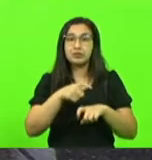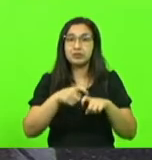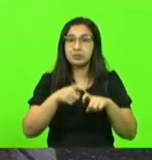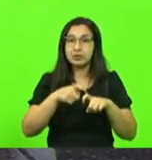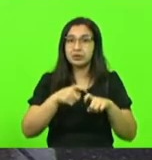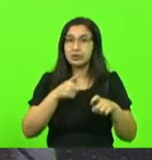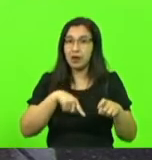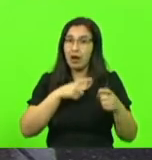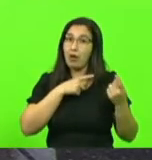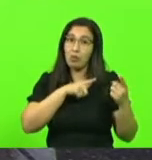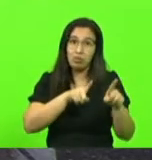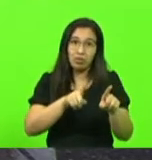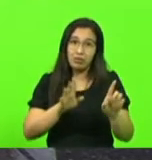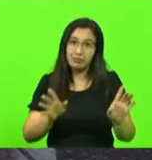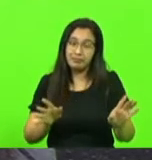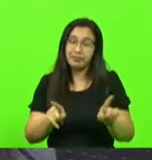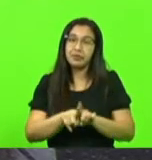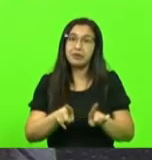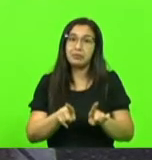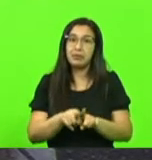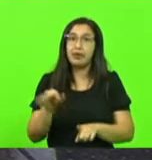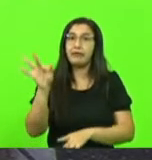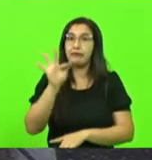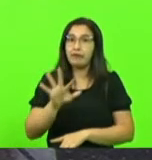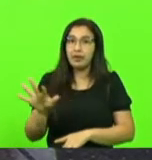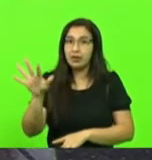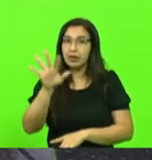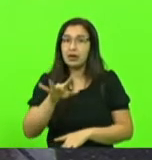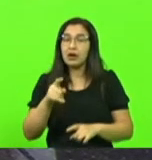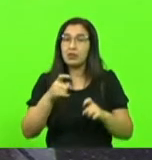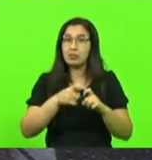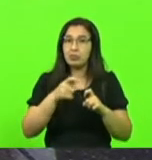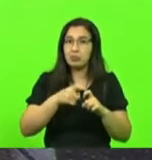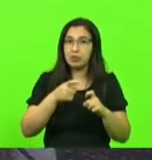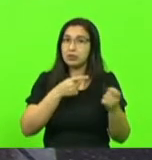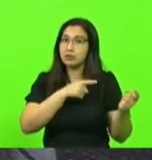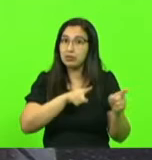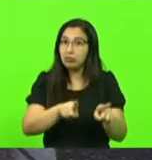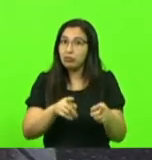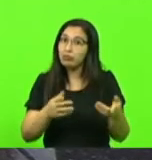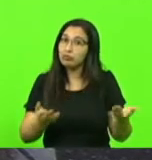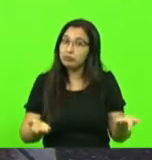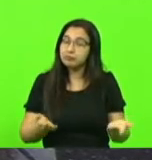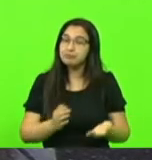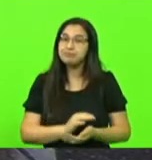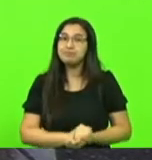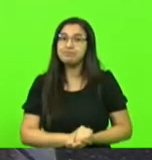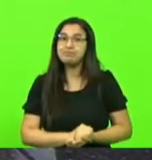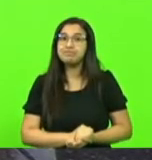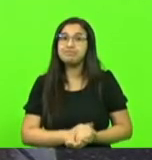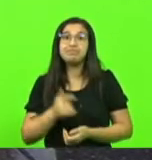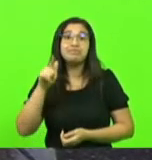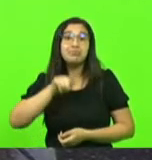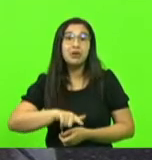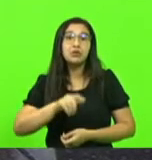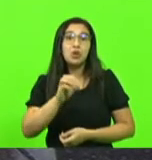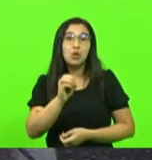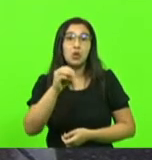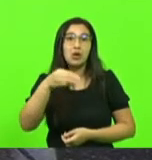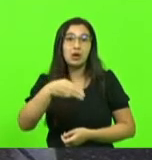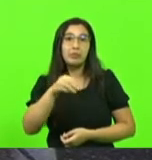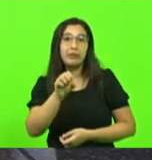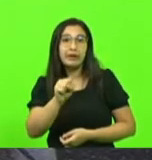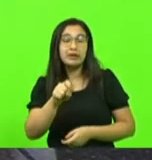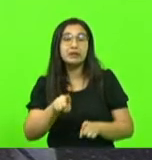Conselho Federal Federal de Medicina é contra, até a OMS é